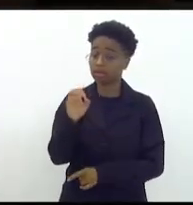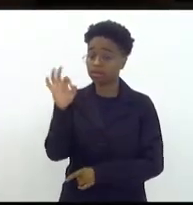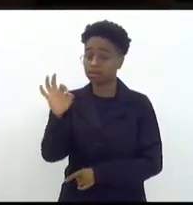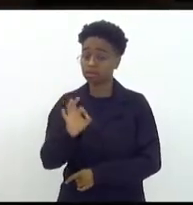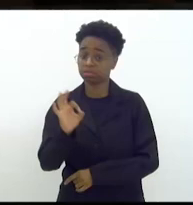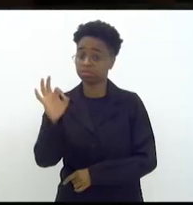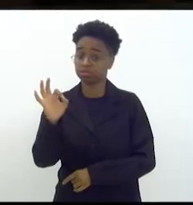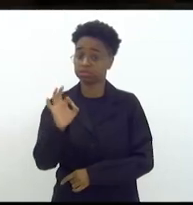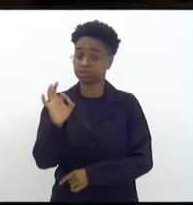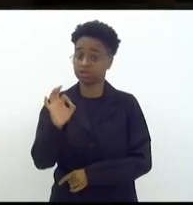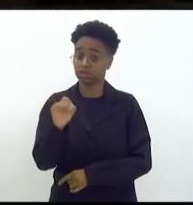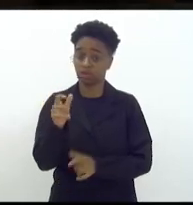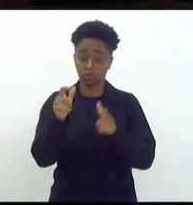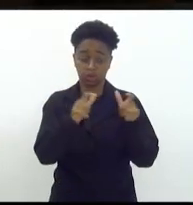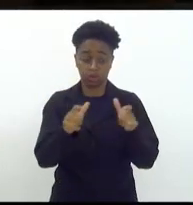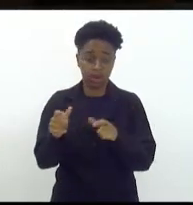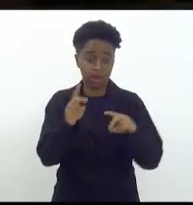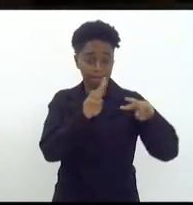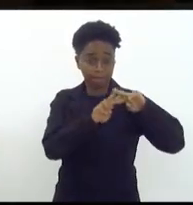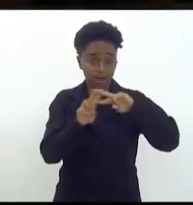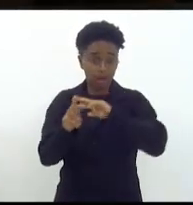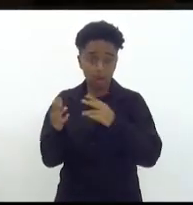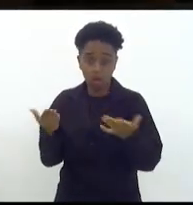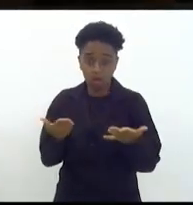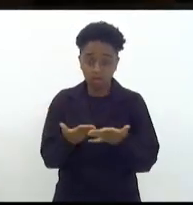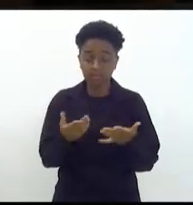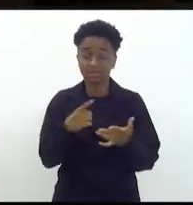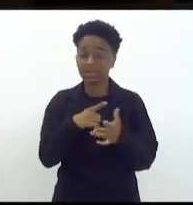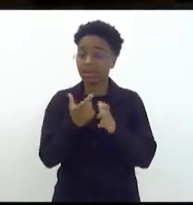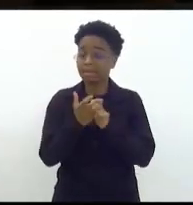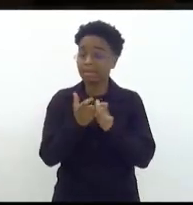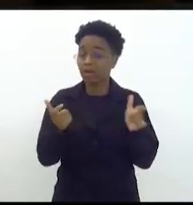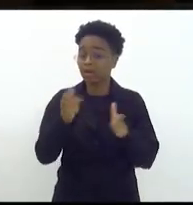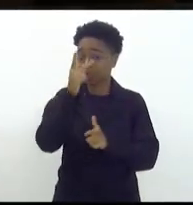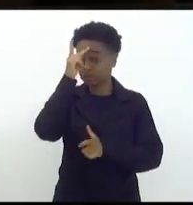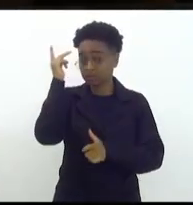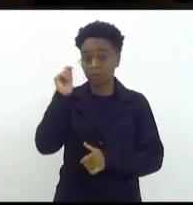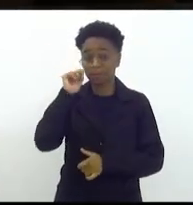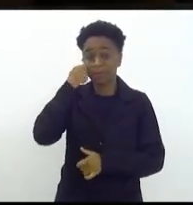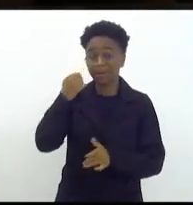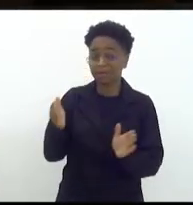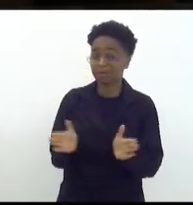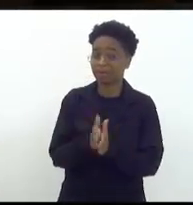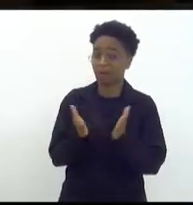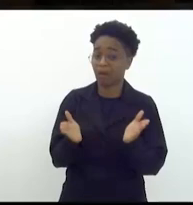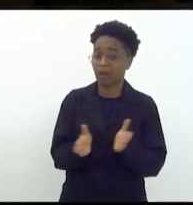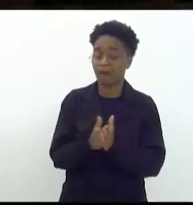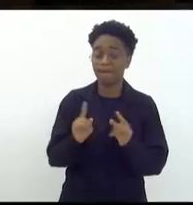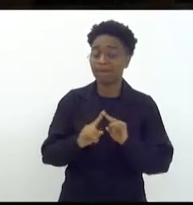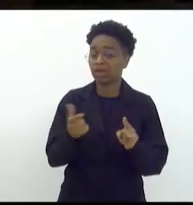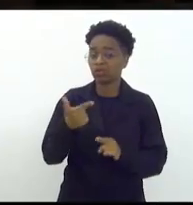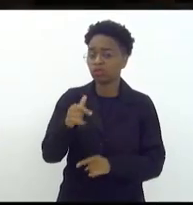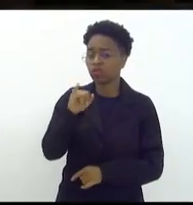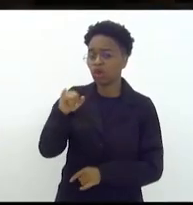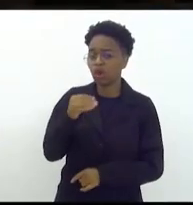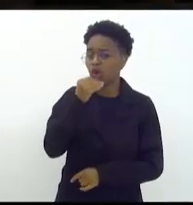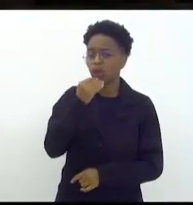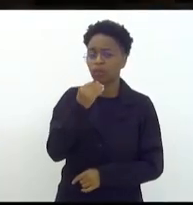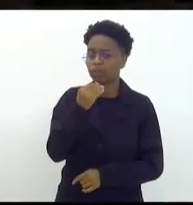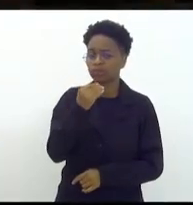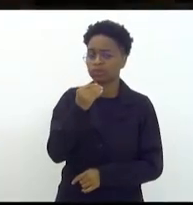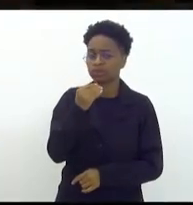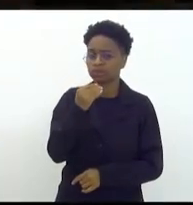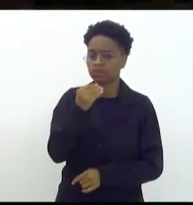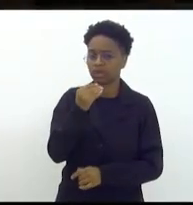dos presídios hoje são ocupados por pessoas pretas pobres que sequer tiveram a oportunidade de estar de